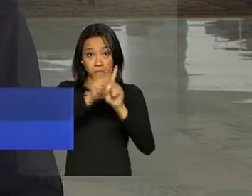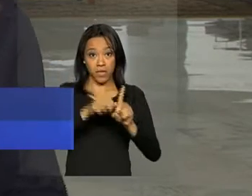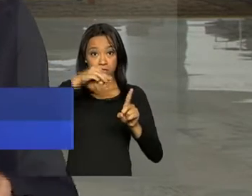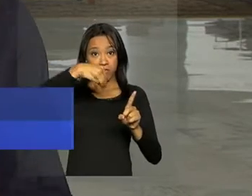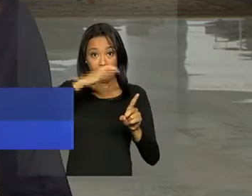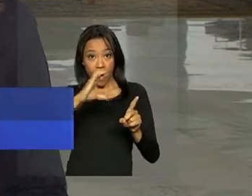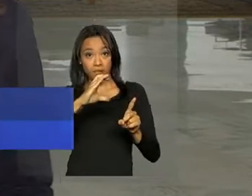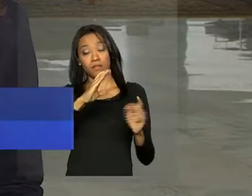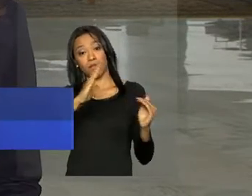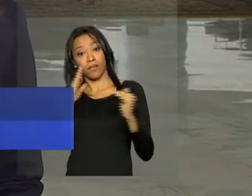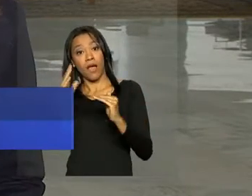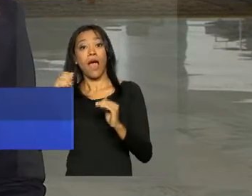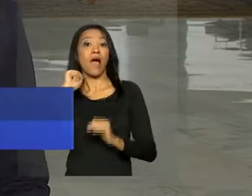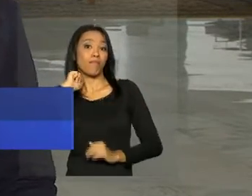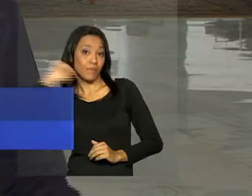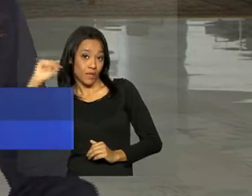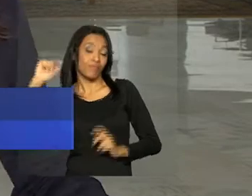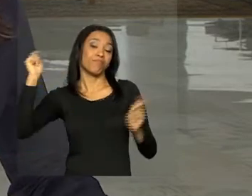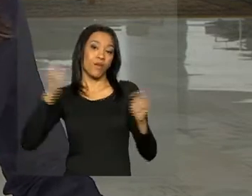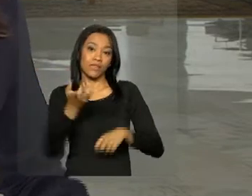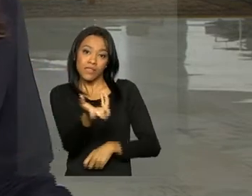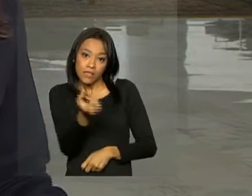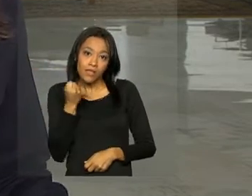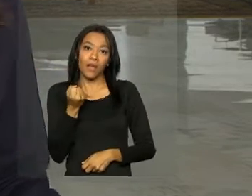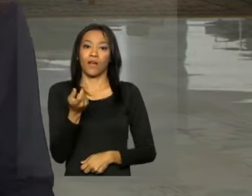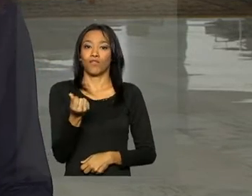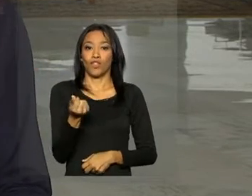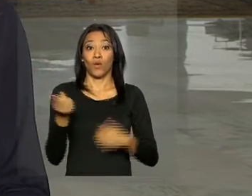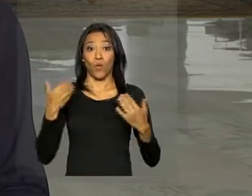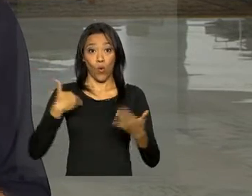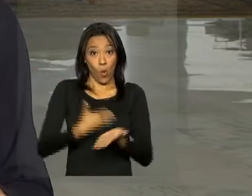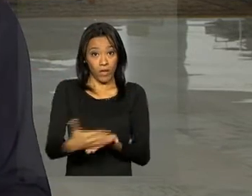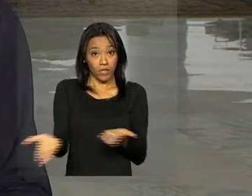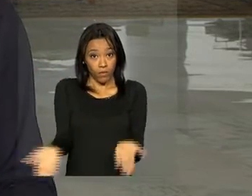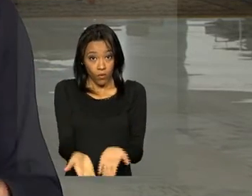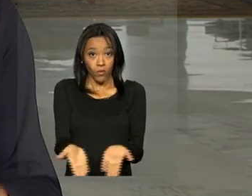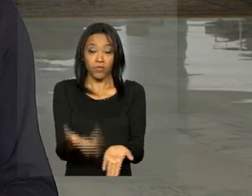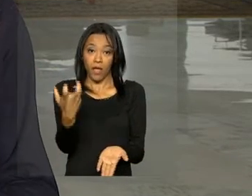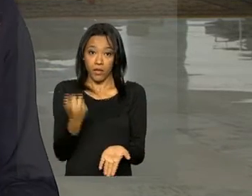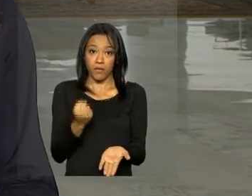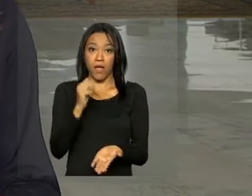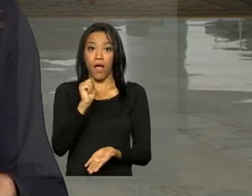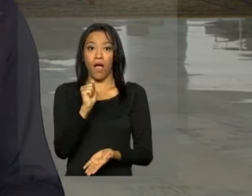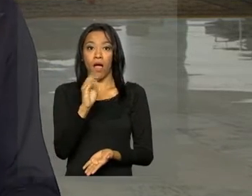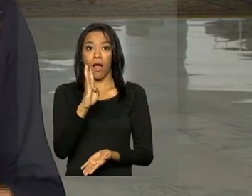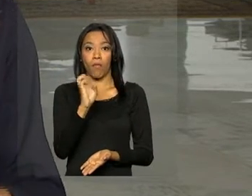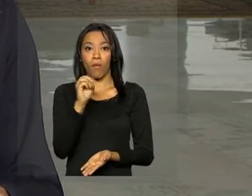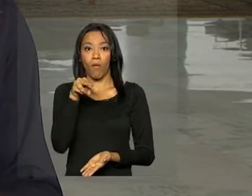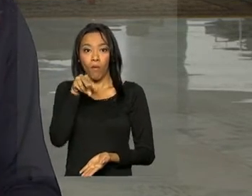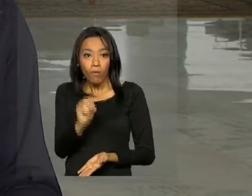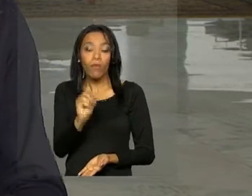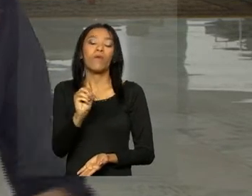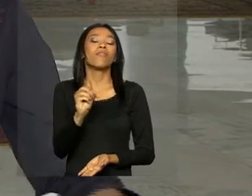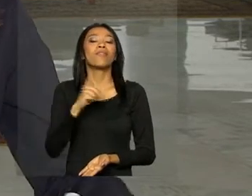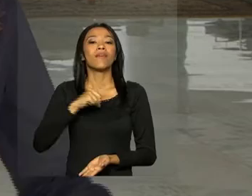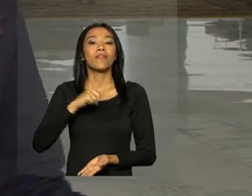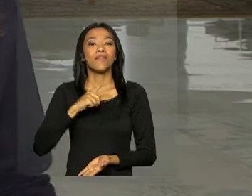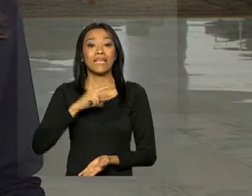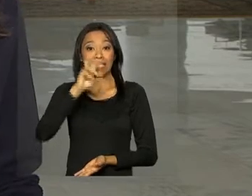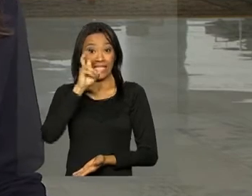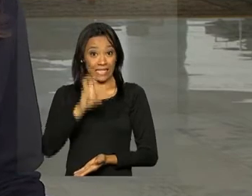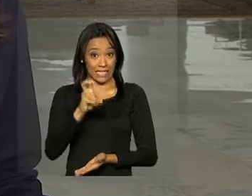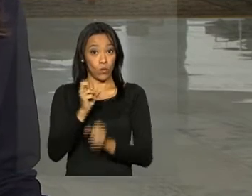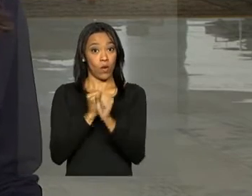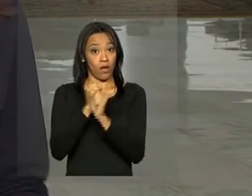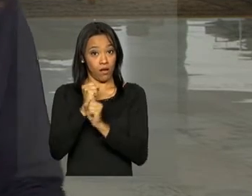março e abril podem sacar o benefício a partir de hoje. E para receber o abono, o trabalhador também deve ter pelo menos cinco